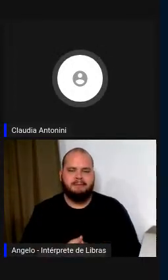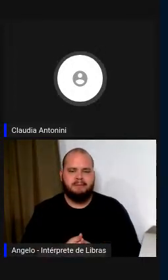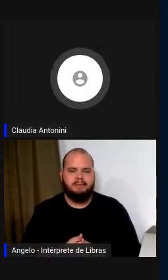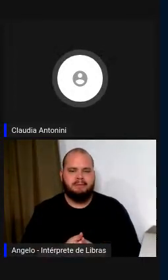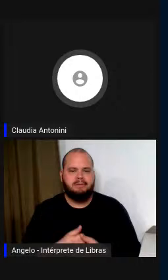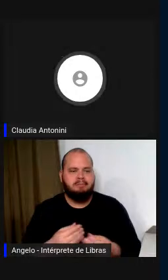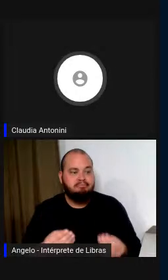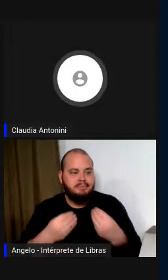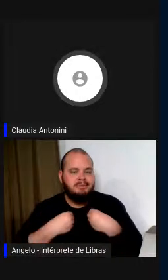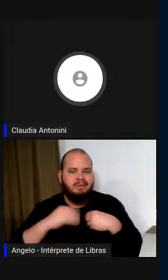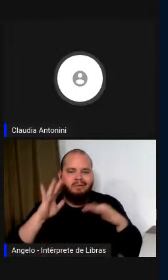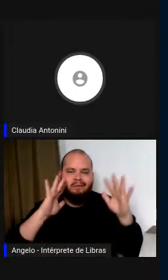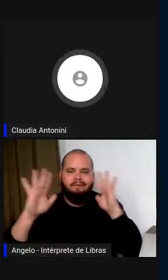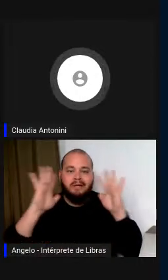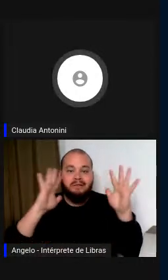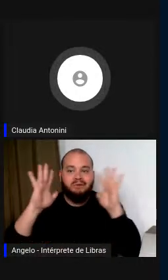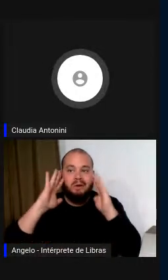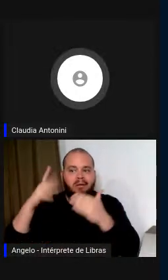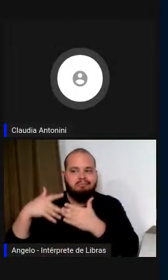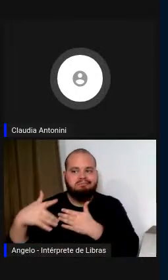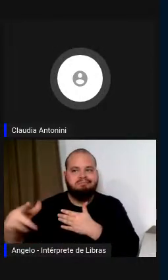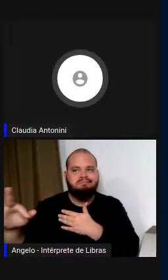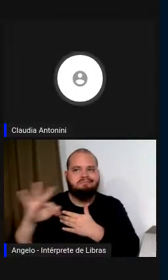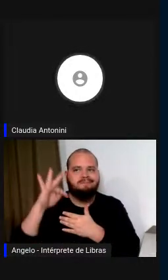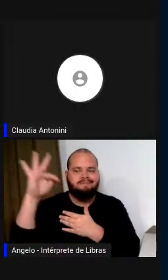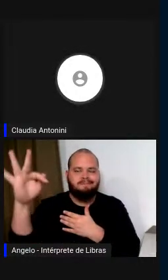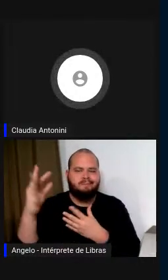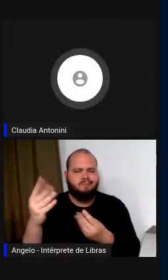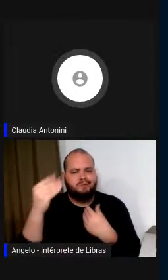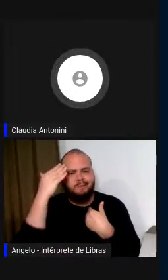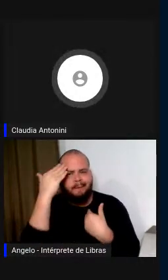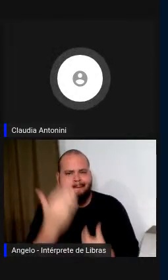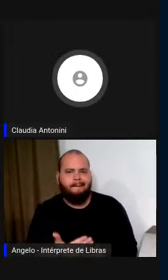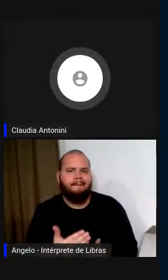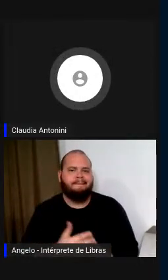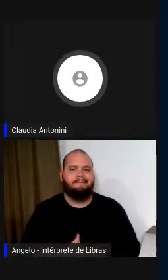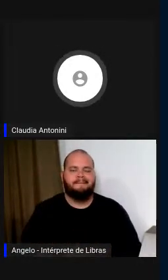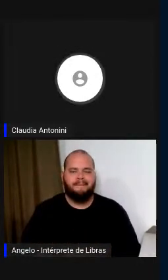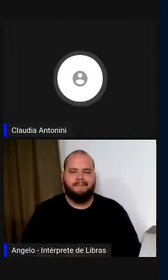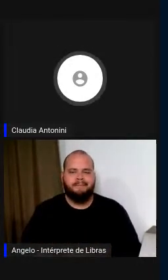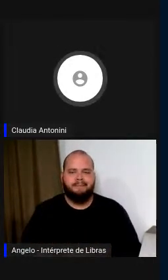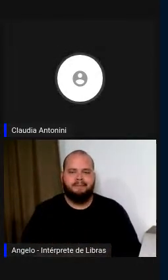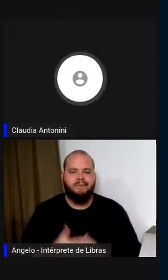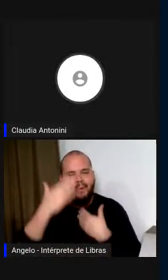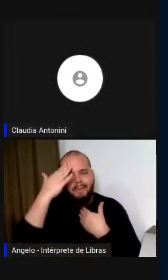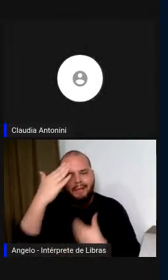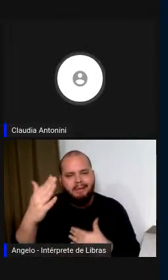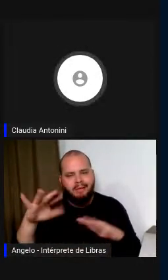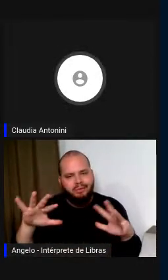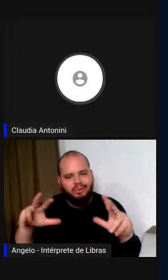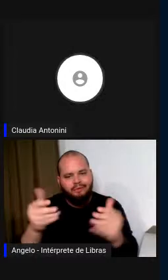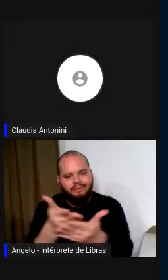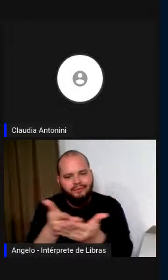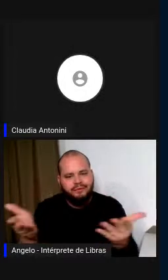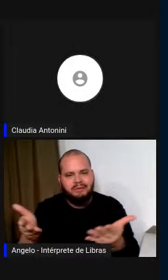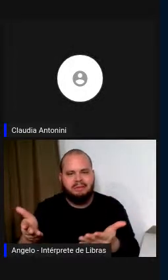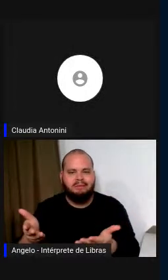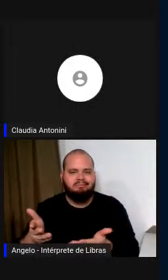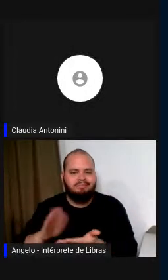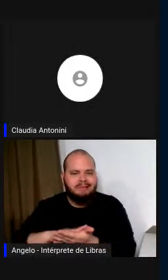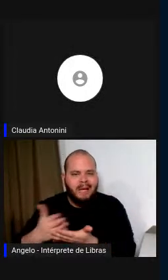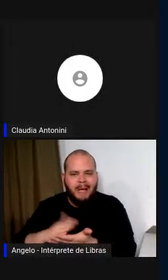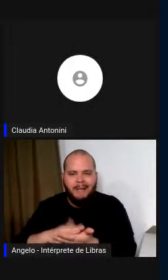sobre o horizonte inexorável que nos descortina. Obrigado, obrigado a vocês, obrigado aos intérpretes.